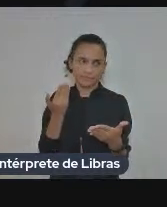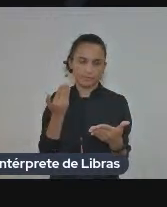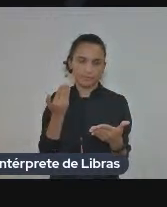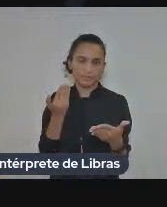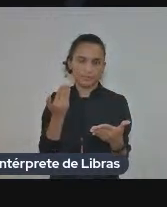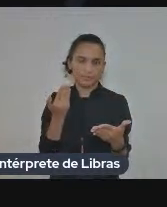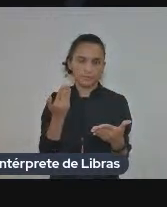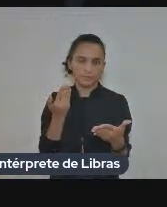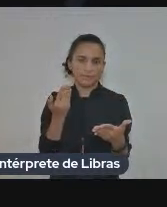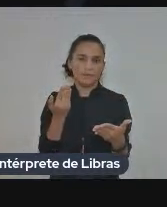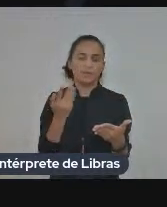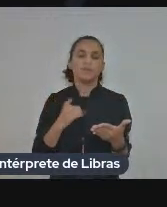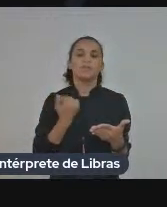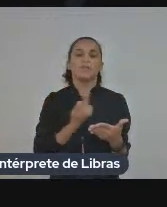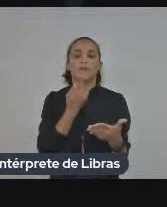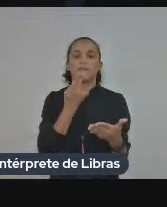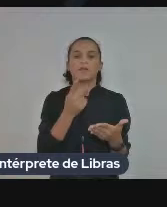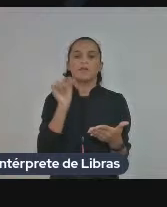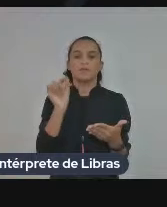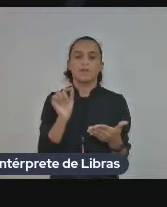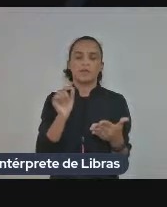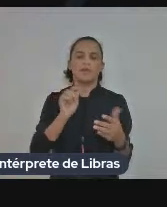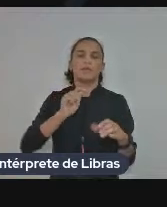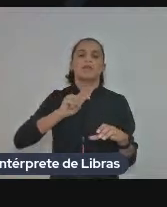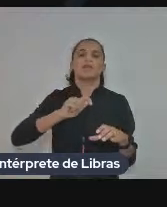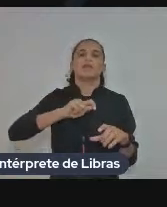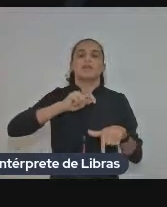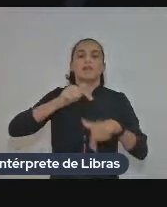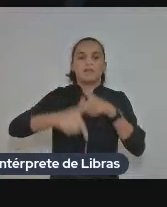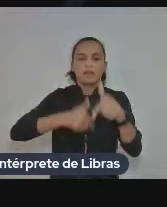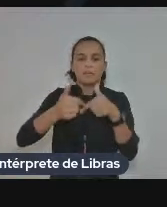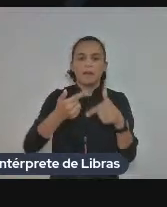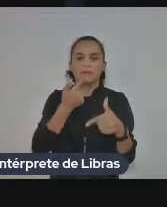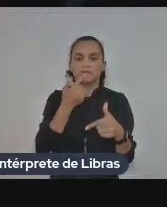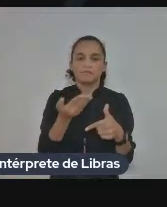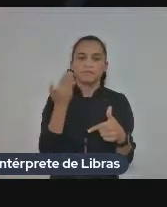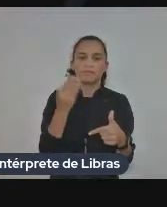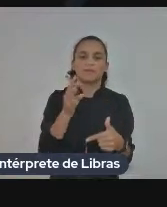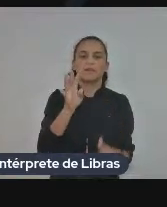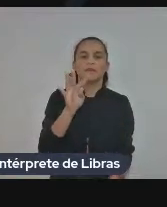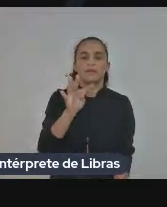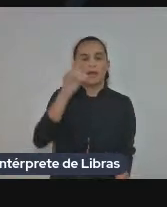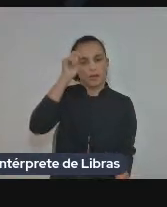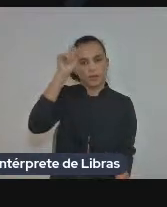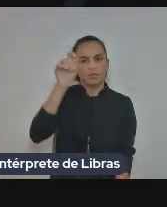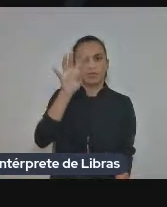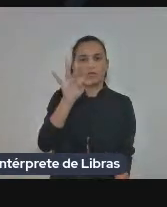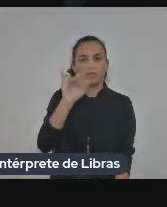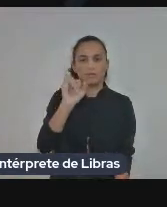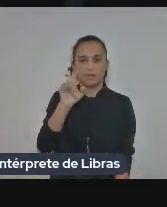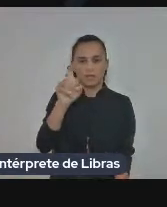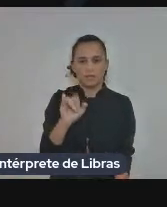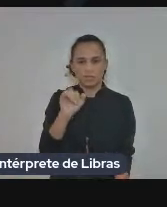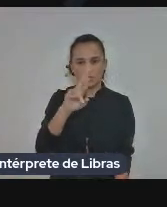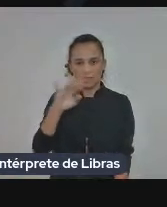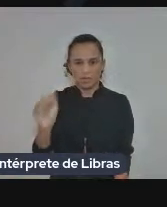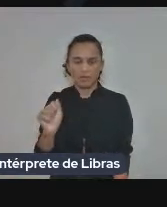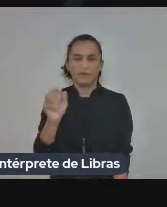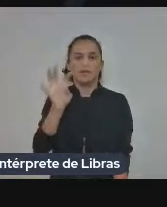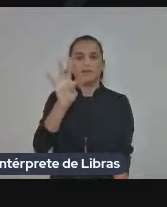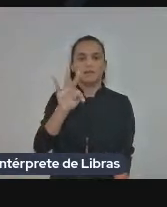Nós podemos ver isso em trabalhos que são recentes de Teixeira Tagmin Teixeira Rebeque 2015